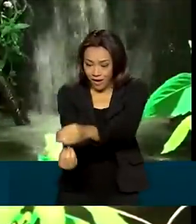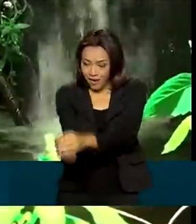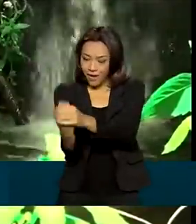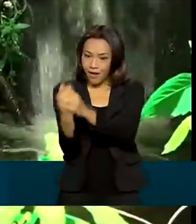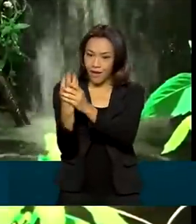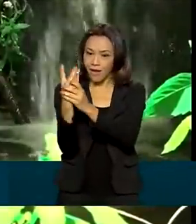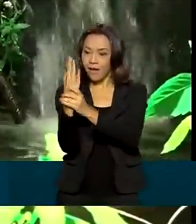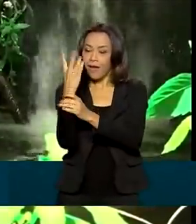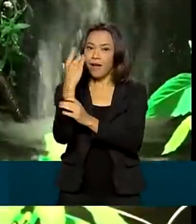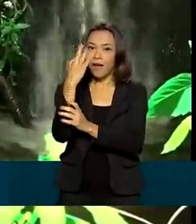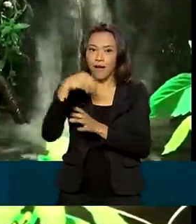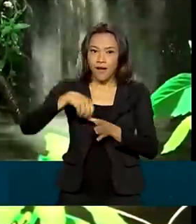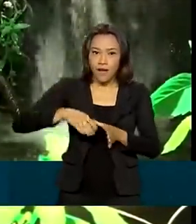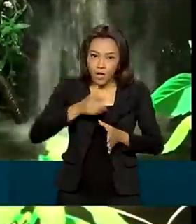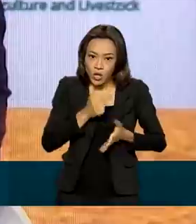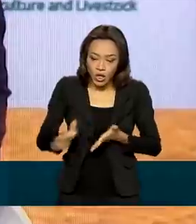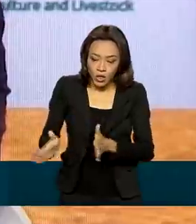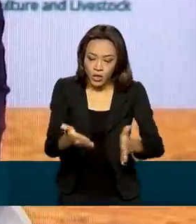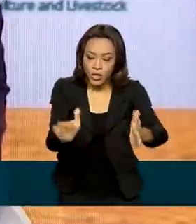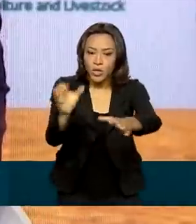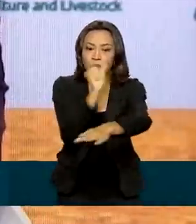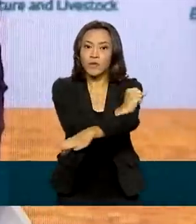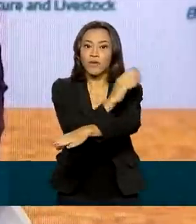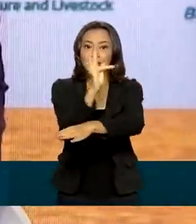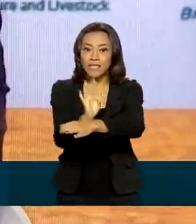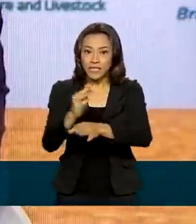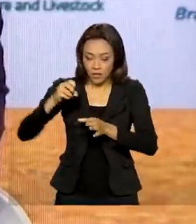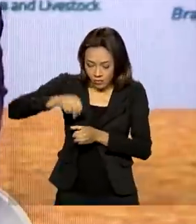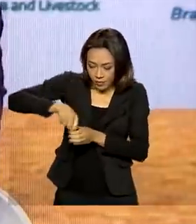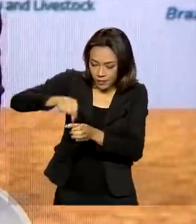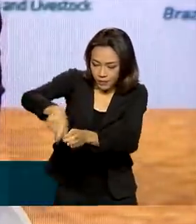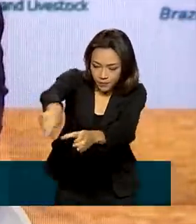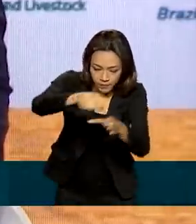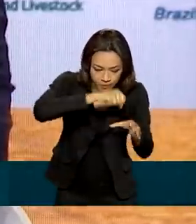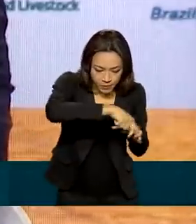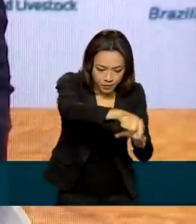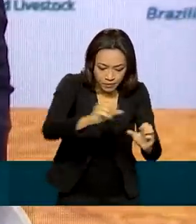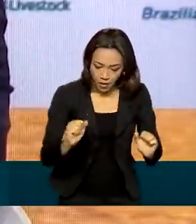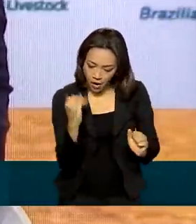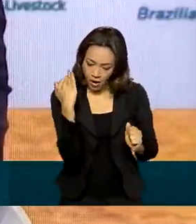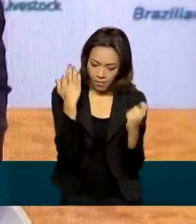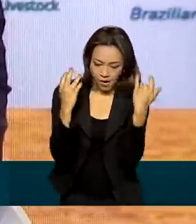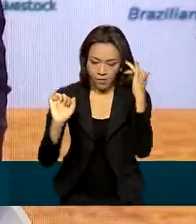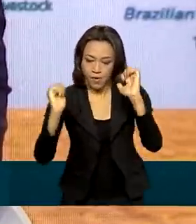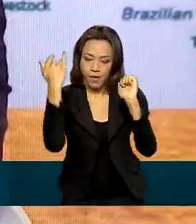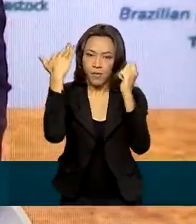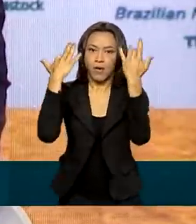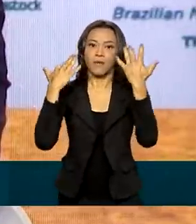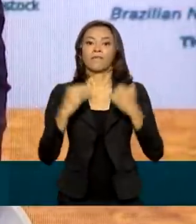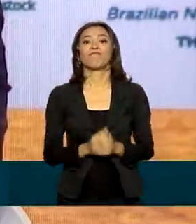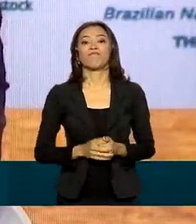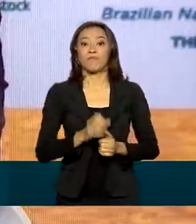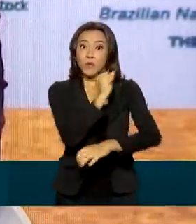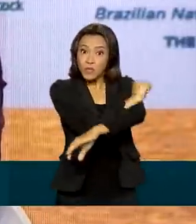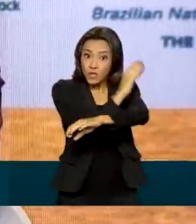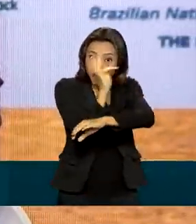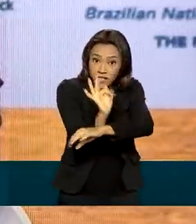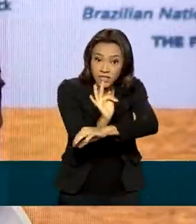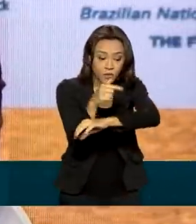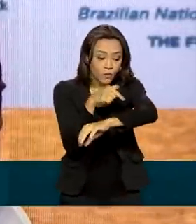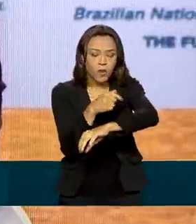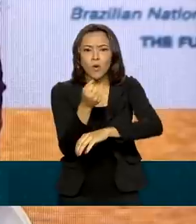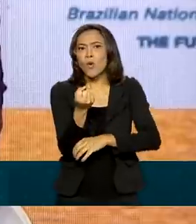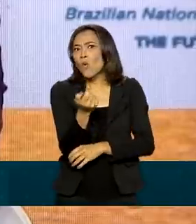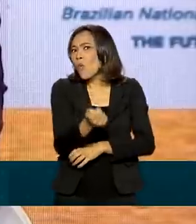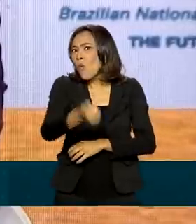nas nascentes do Rio São Francisco. O Rio São Francisco, para quem não conhece o Brasil, ele corta basicamente quase todos os